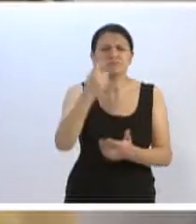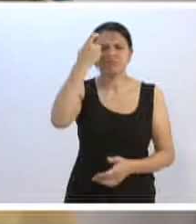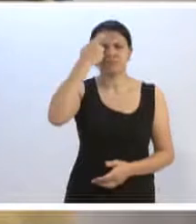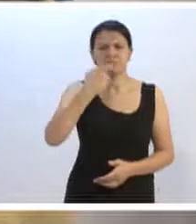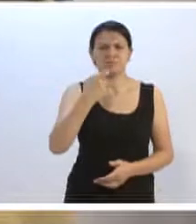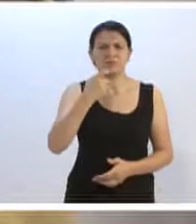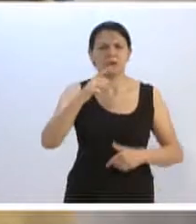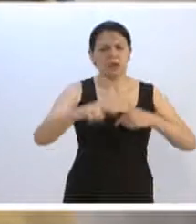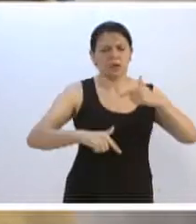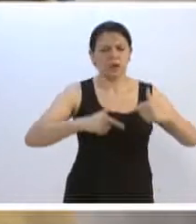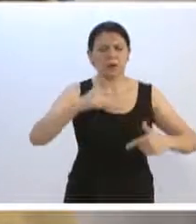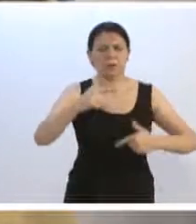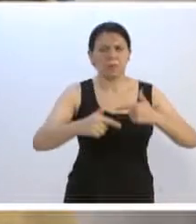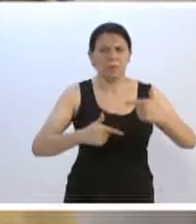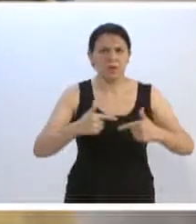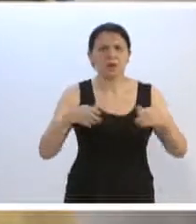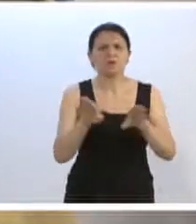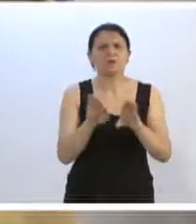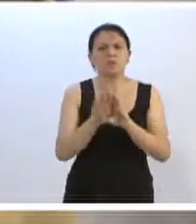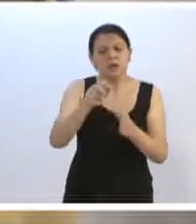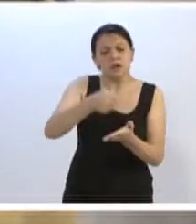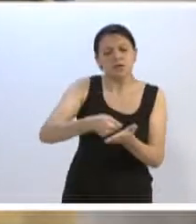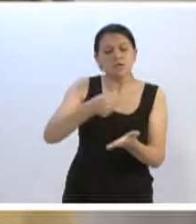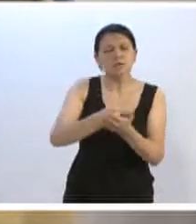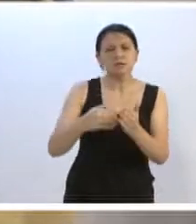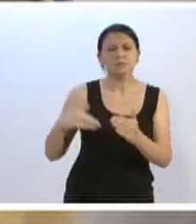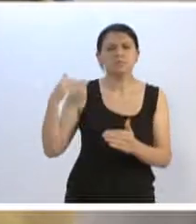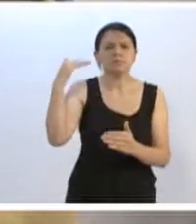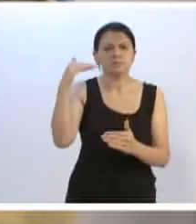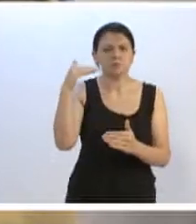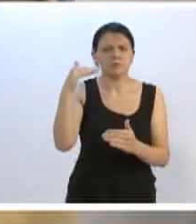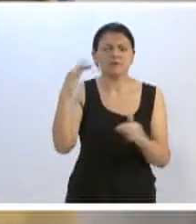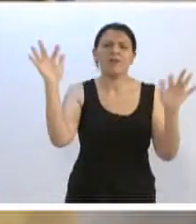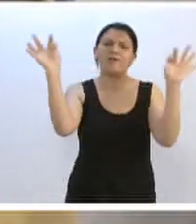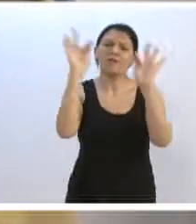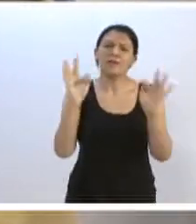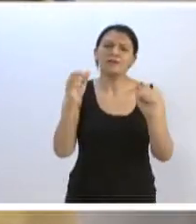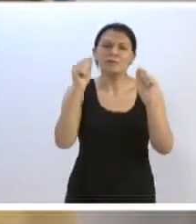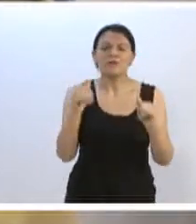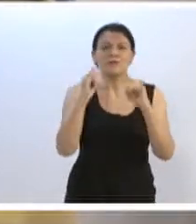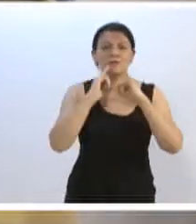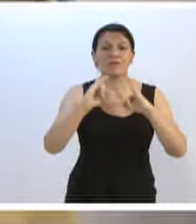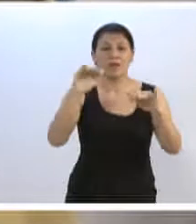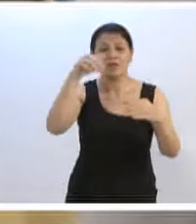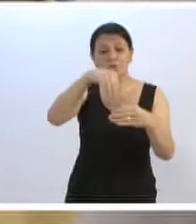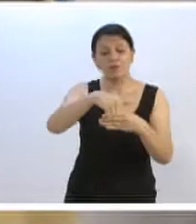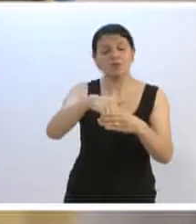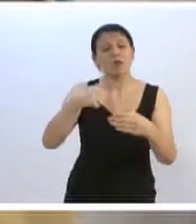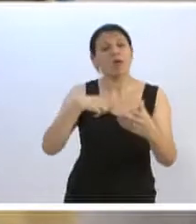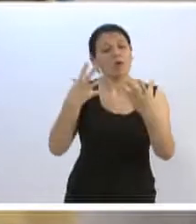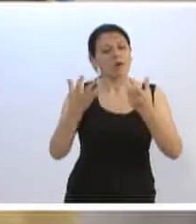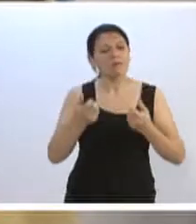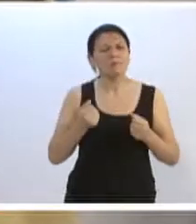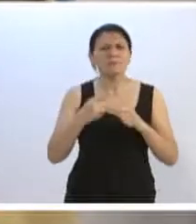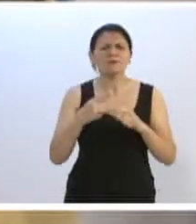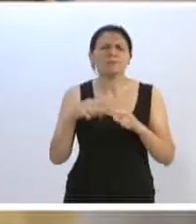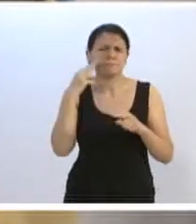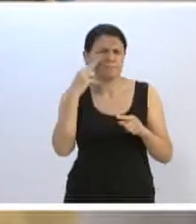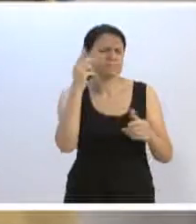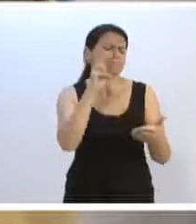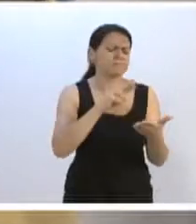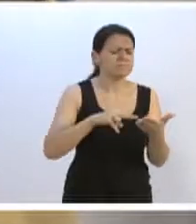o nosso trabalho, a nossa dedicação acima de qualquer coisa. Feliz posso dizer que estou com a votação que recebi, porque se for analisar